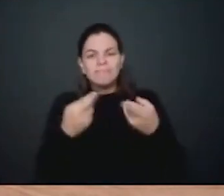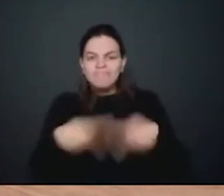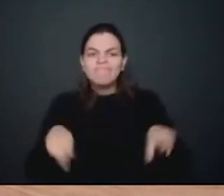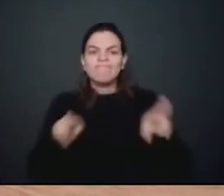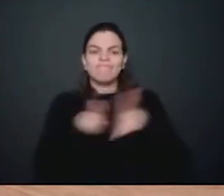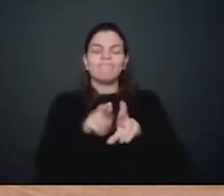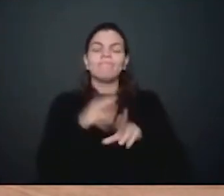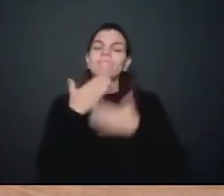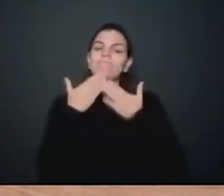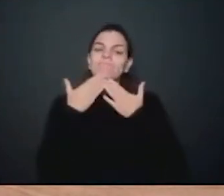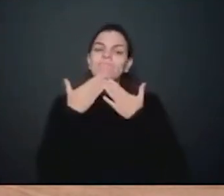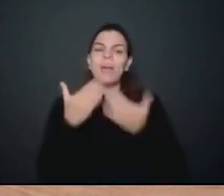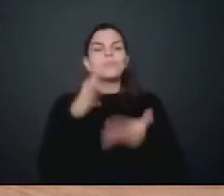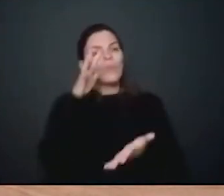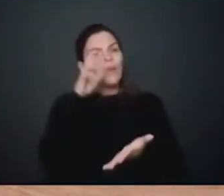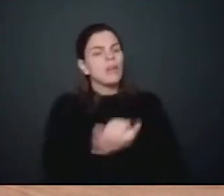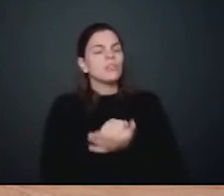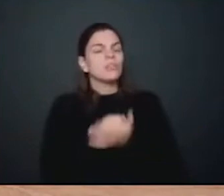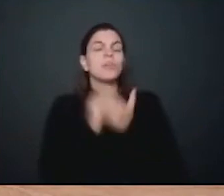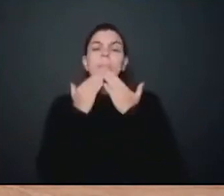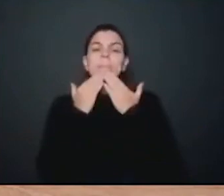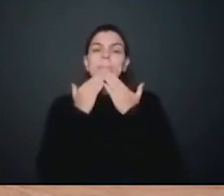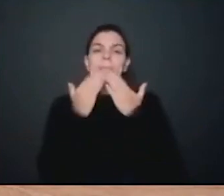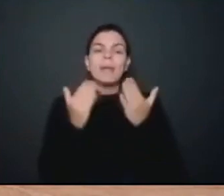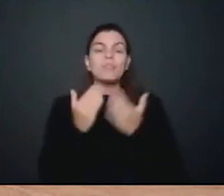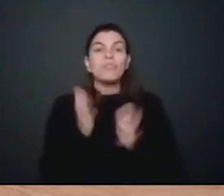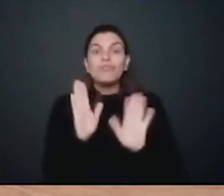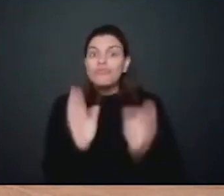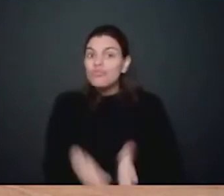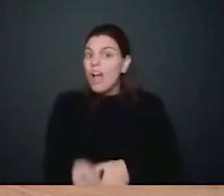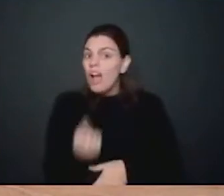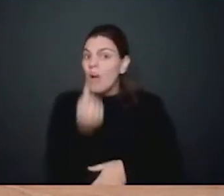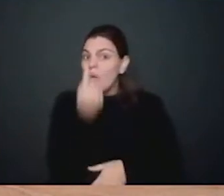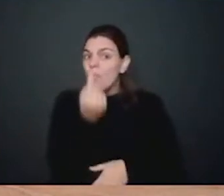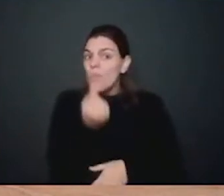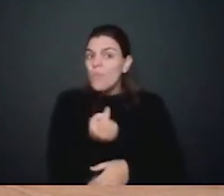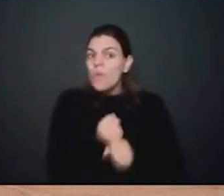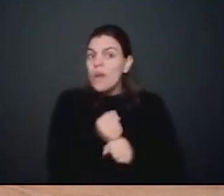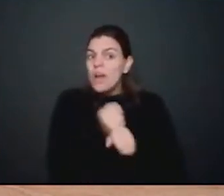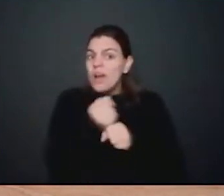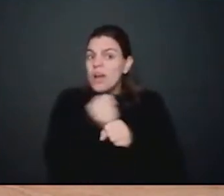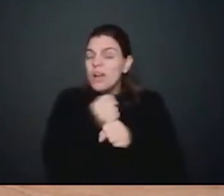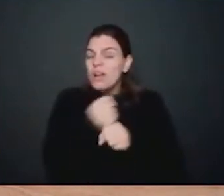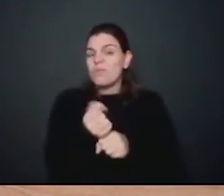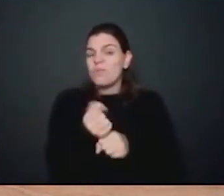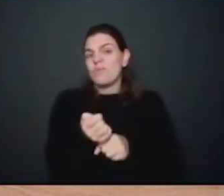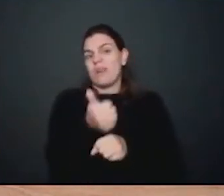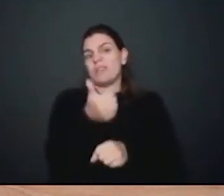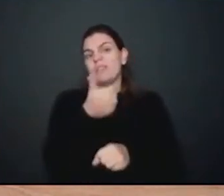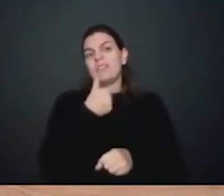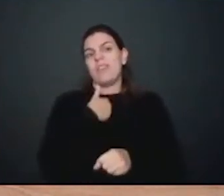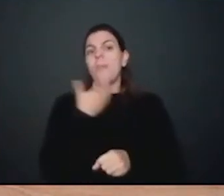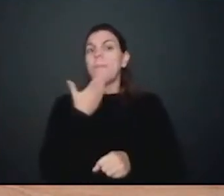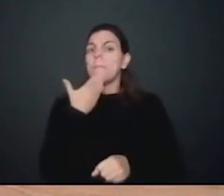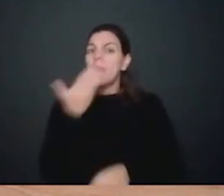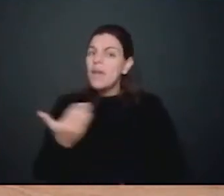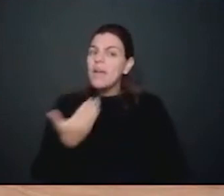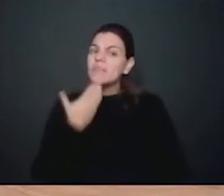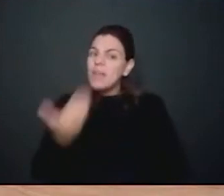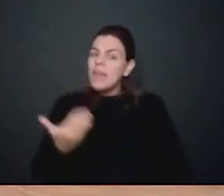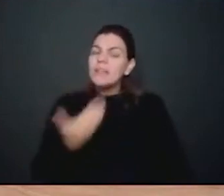apelo, já são quase um ano trazendo essa situação e muito pouco avançou. Então, seria isso.